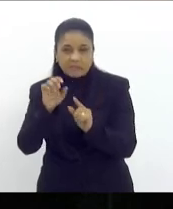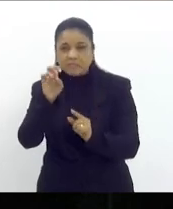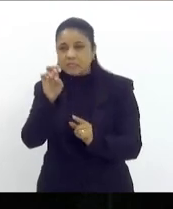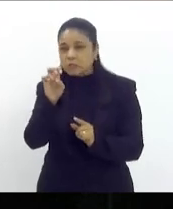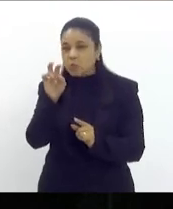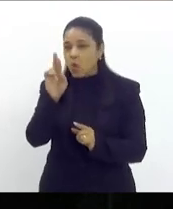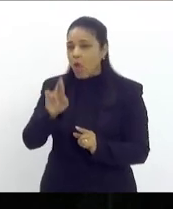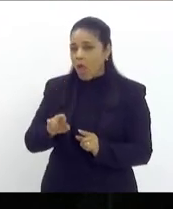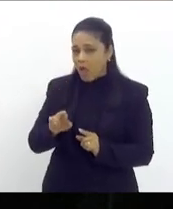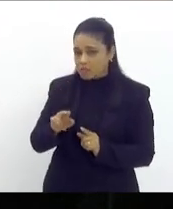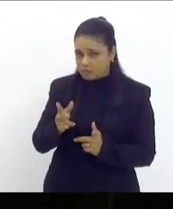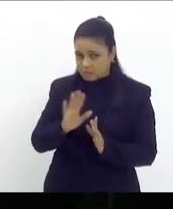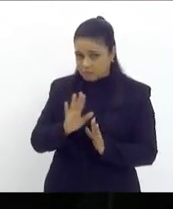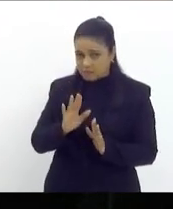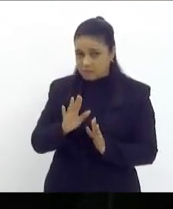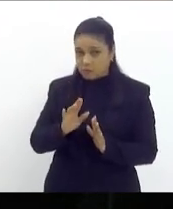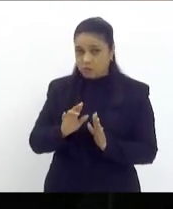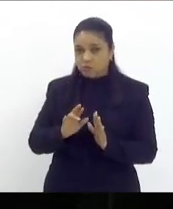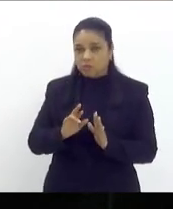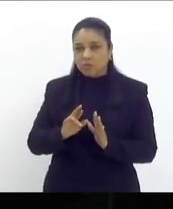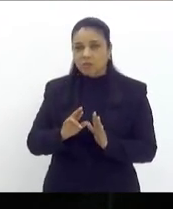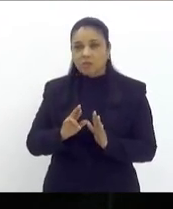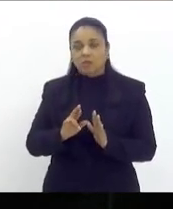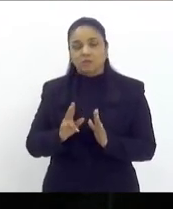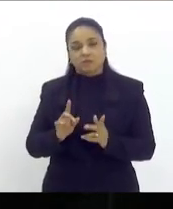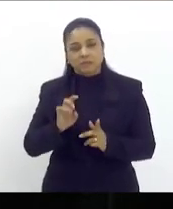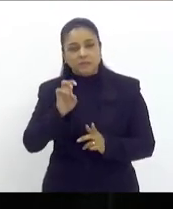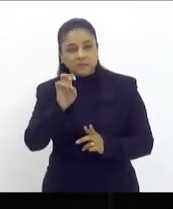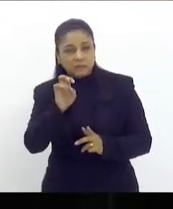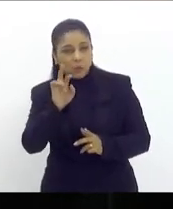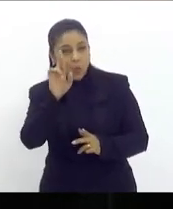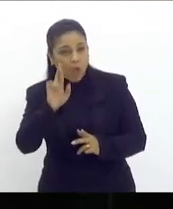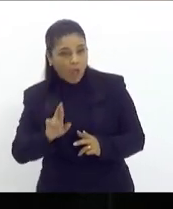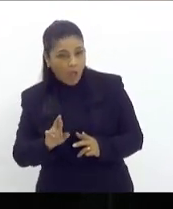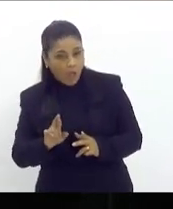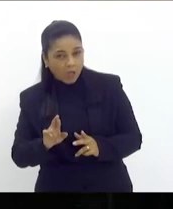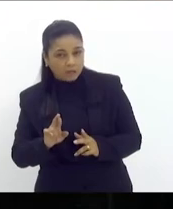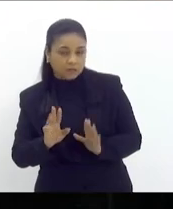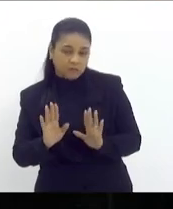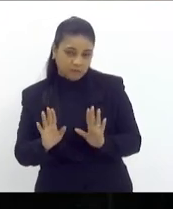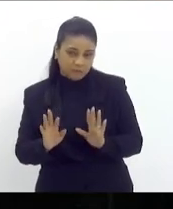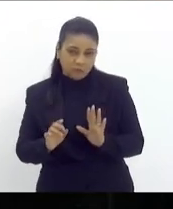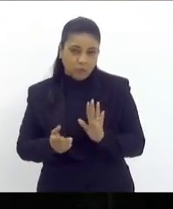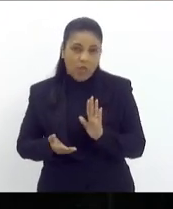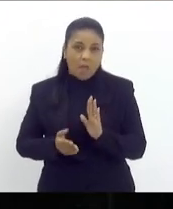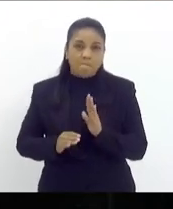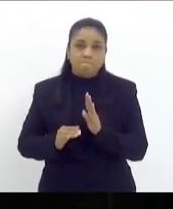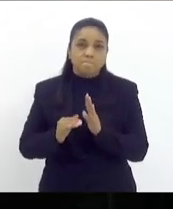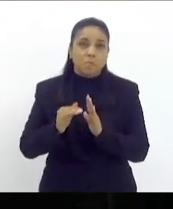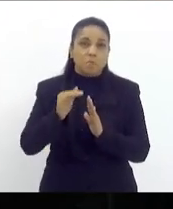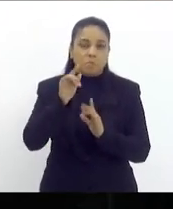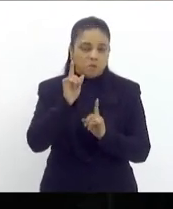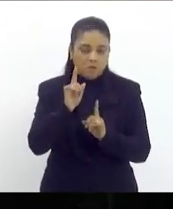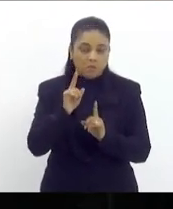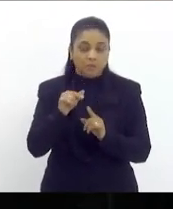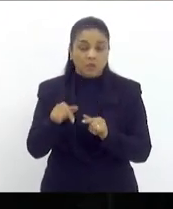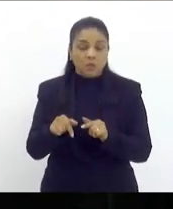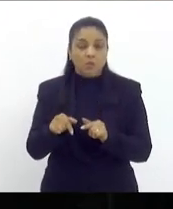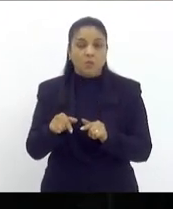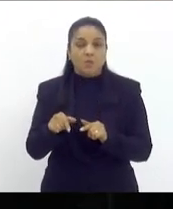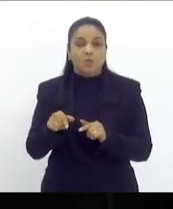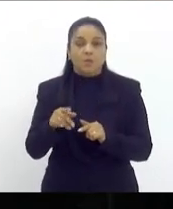não está mais naquela marcha ascendente e o preço do barril